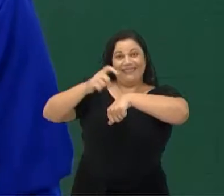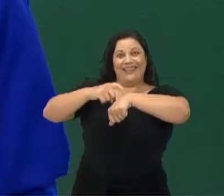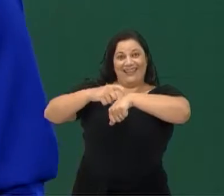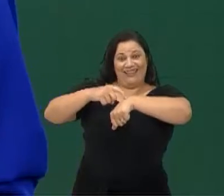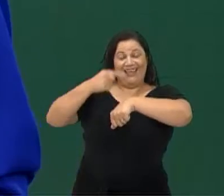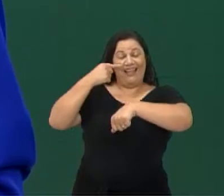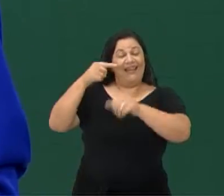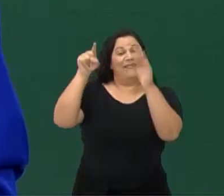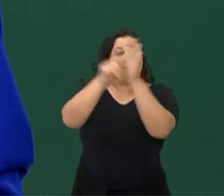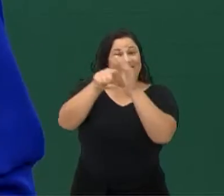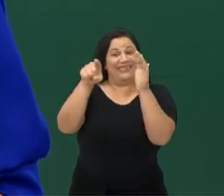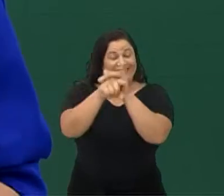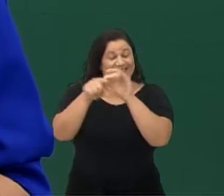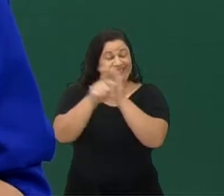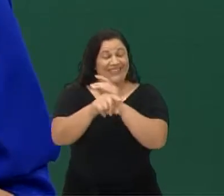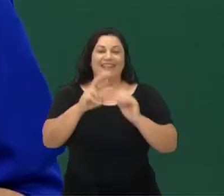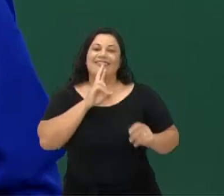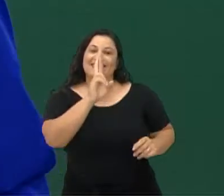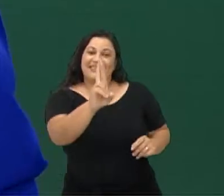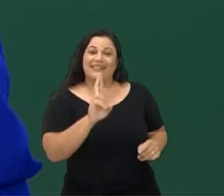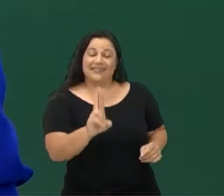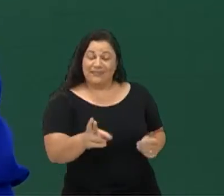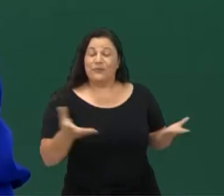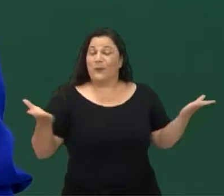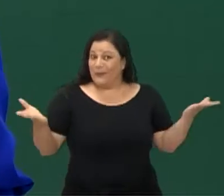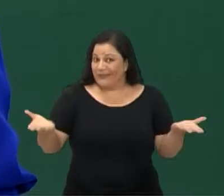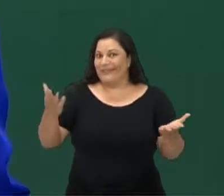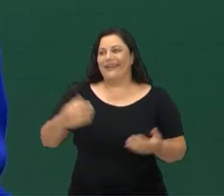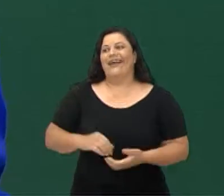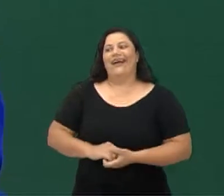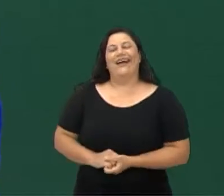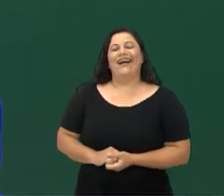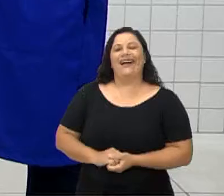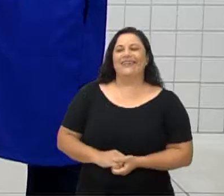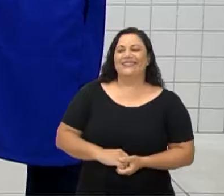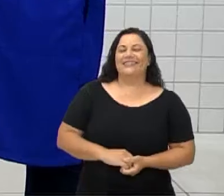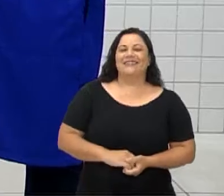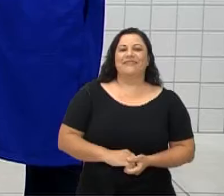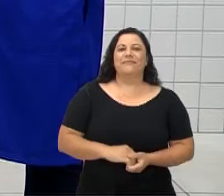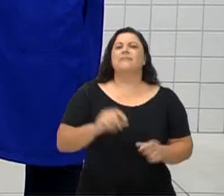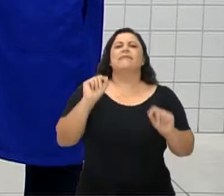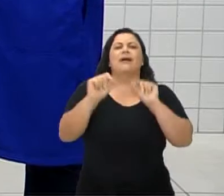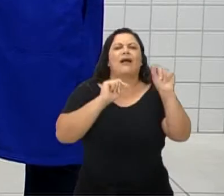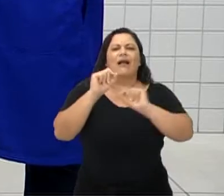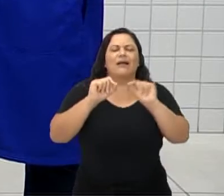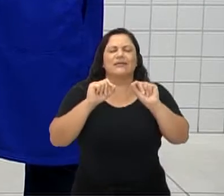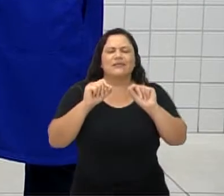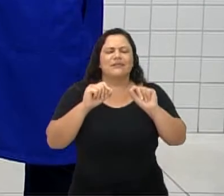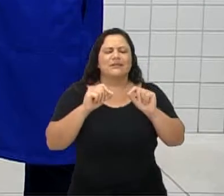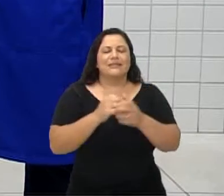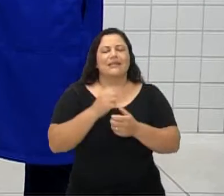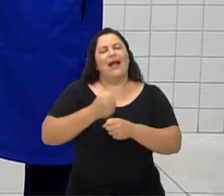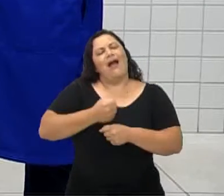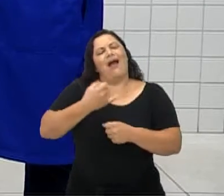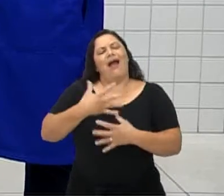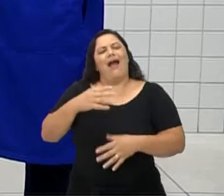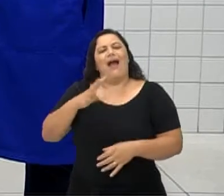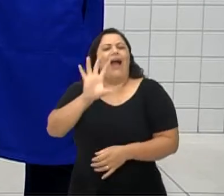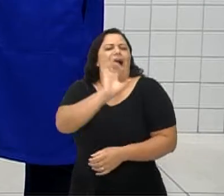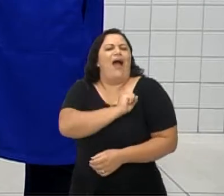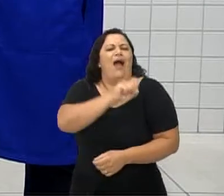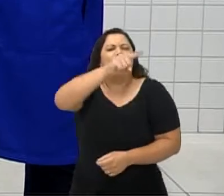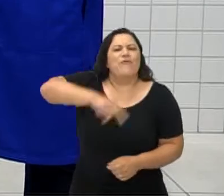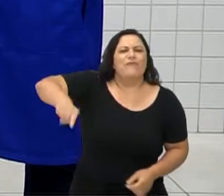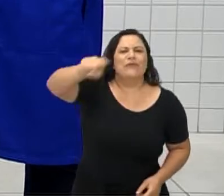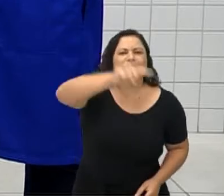Faça sua resposta lá. Vai lá, responda rapidinho. Mais algum recado aí, Vânia? Sim, sim, sim. Amo vocês. Manda um